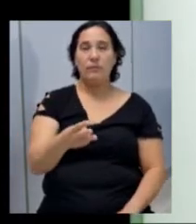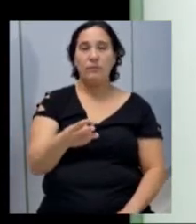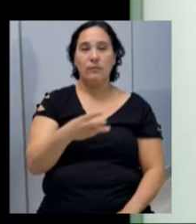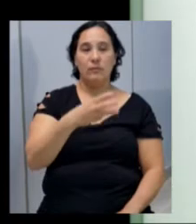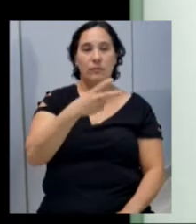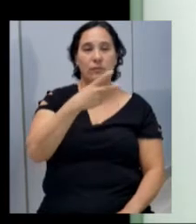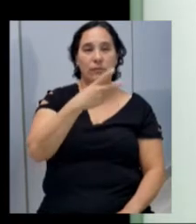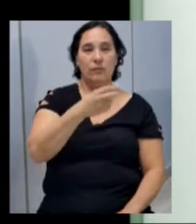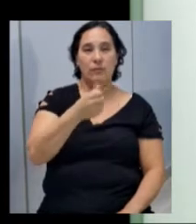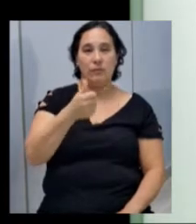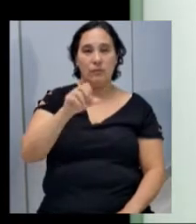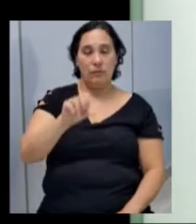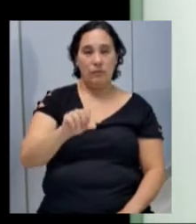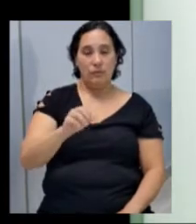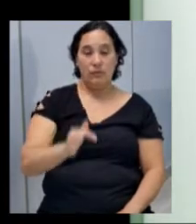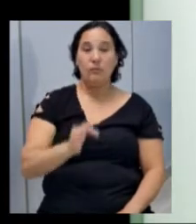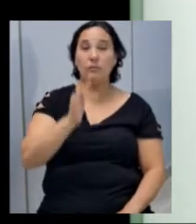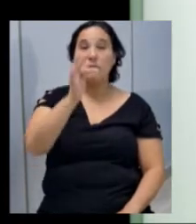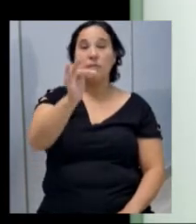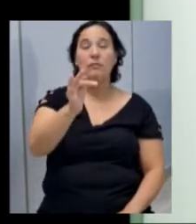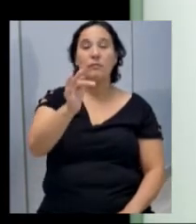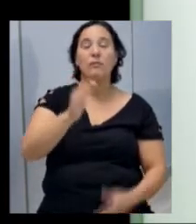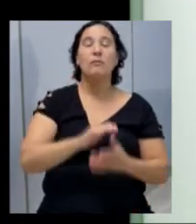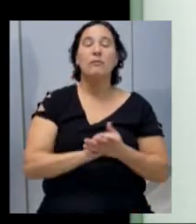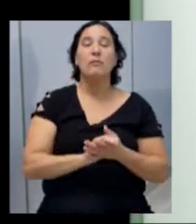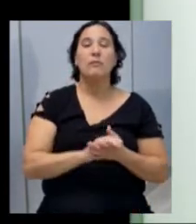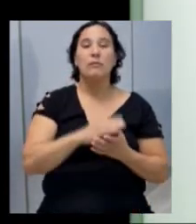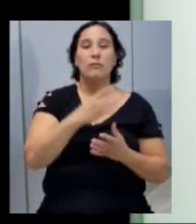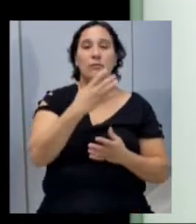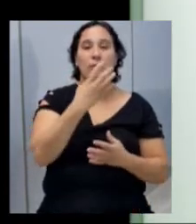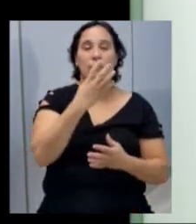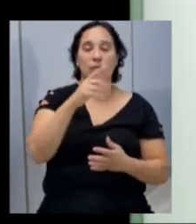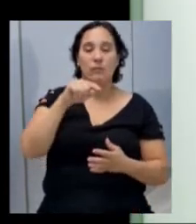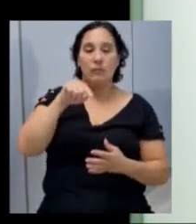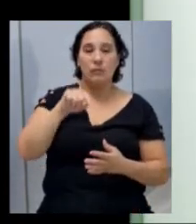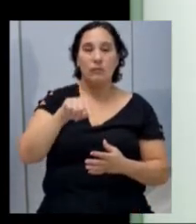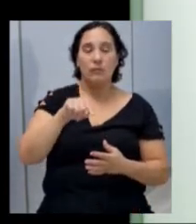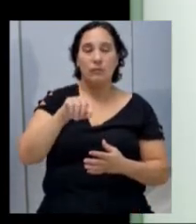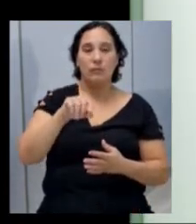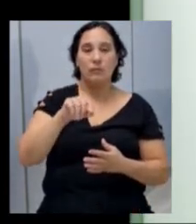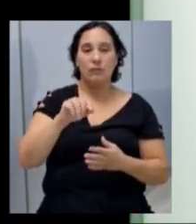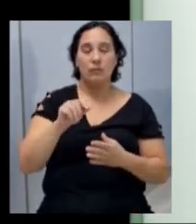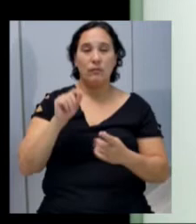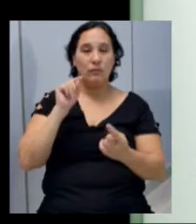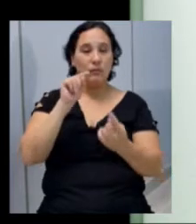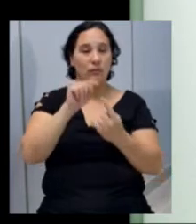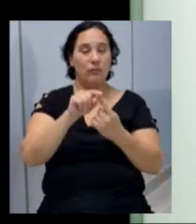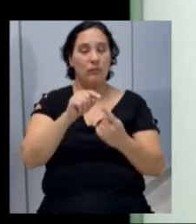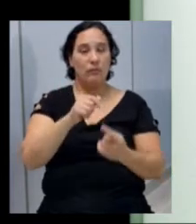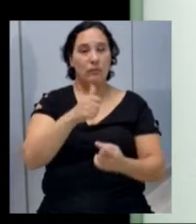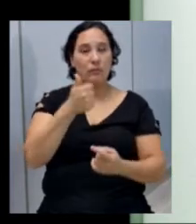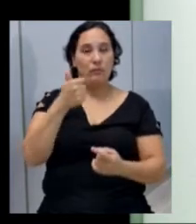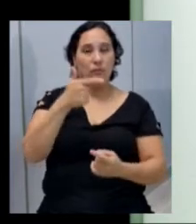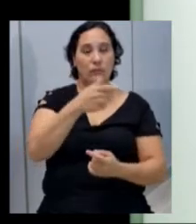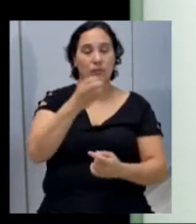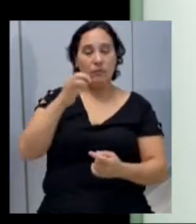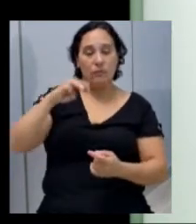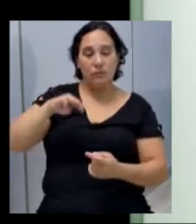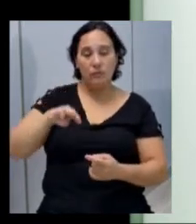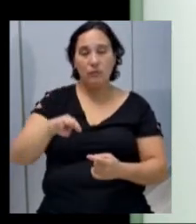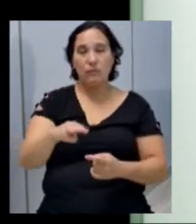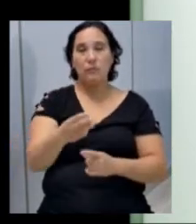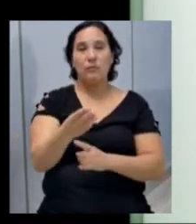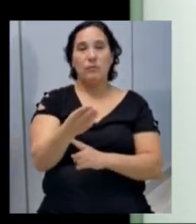2019, com essa projeção de 4 e pouquinho, ela atingirá o valor de 120 milhões e 825